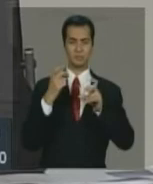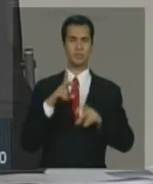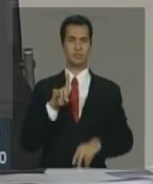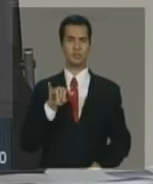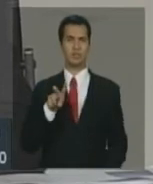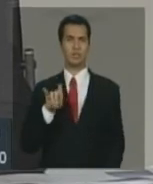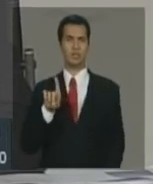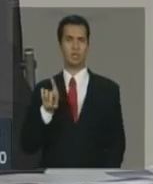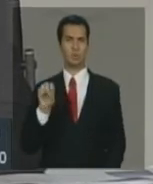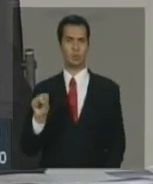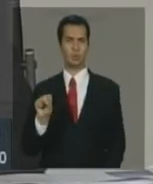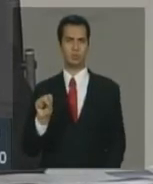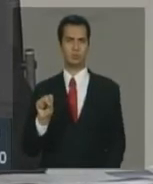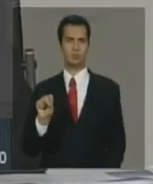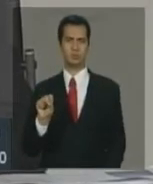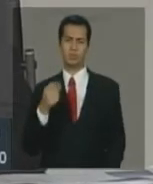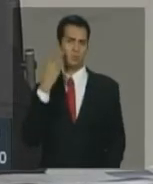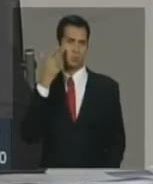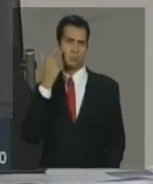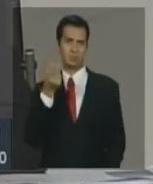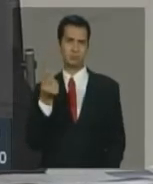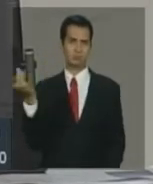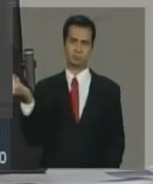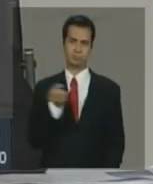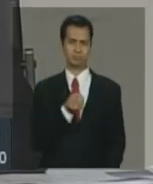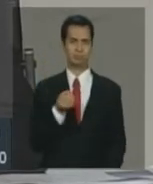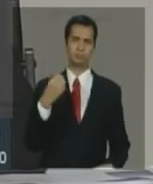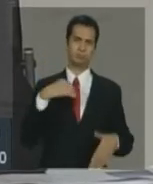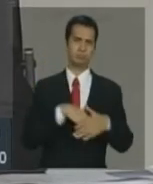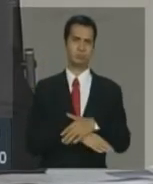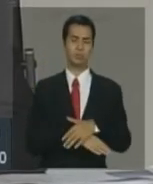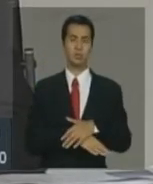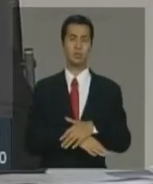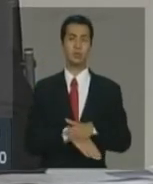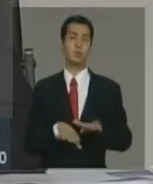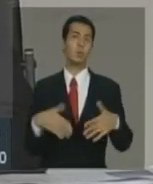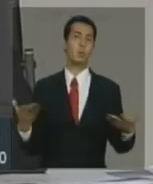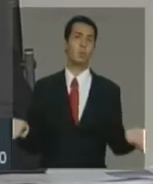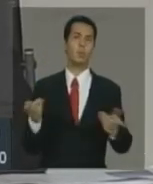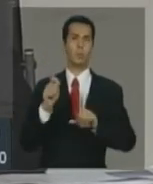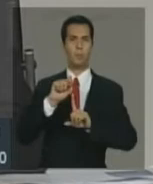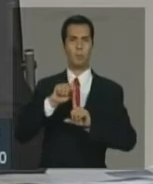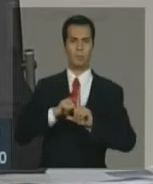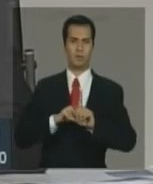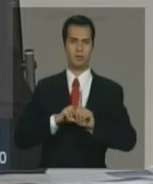diferente da receita tributária. Uma receita normal. O cronograma de qual o mês em que,